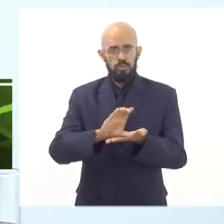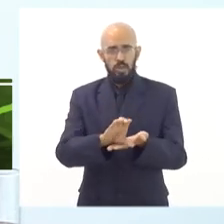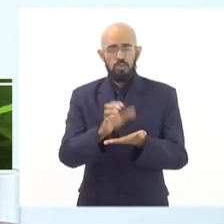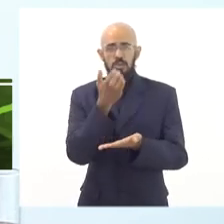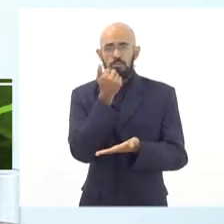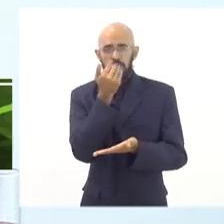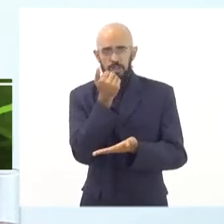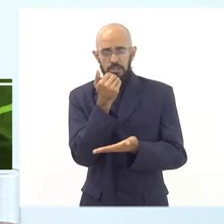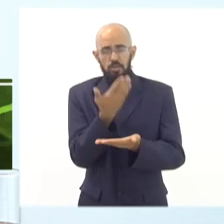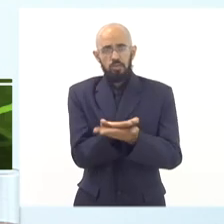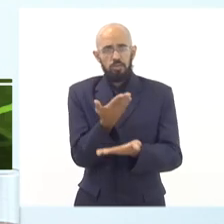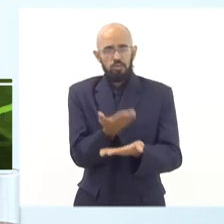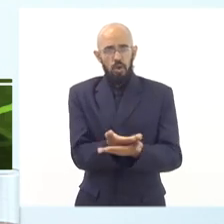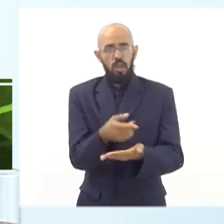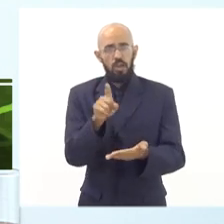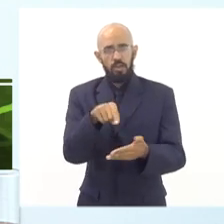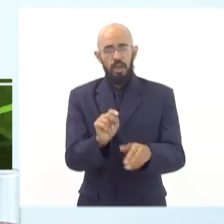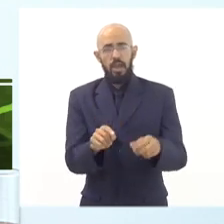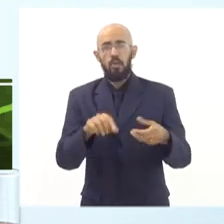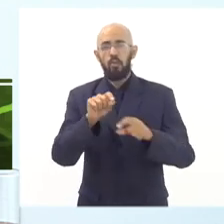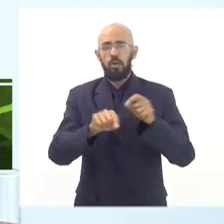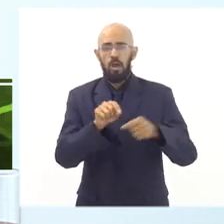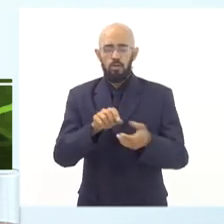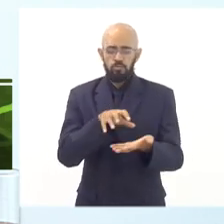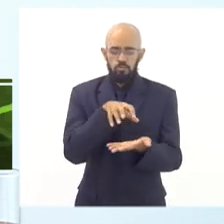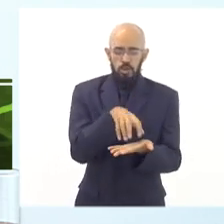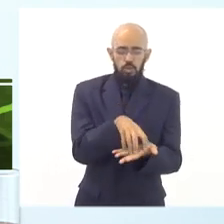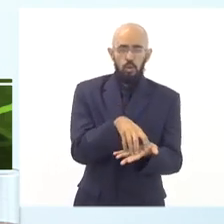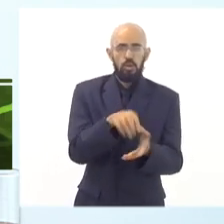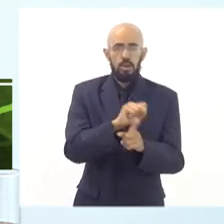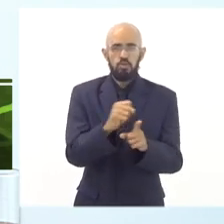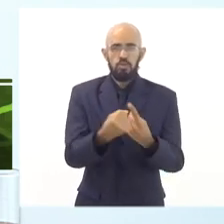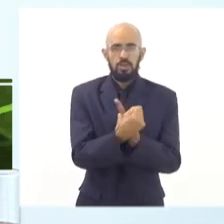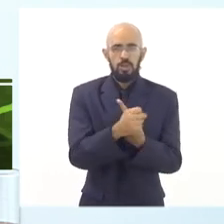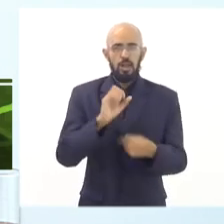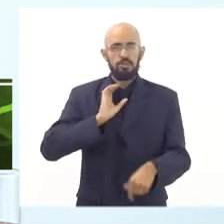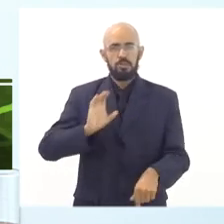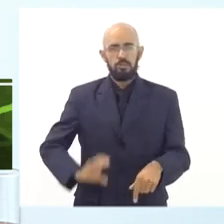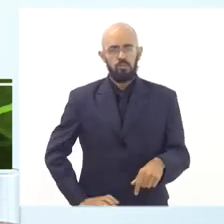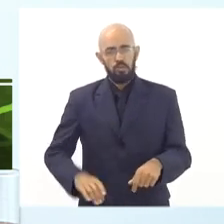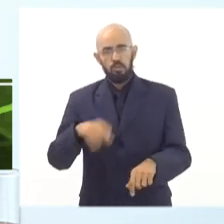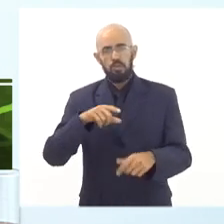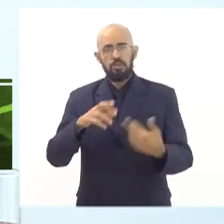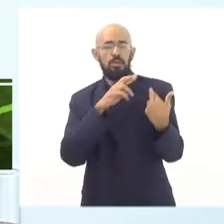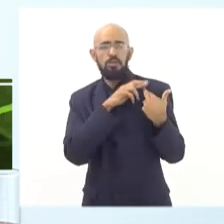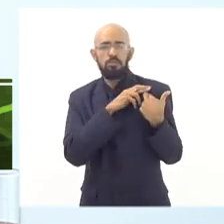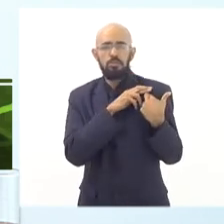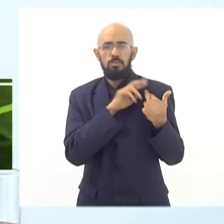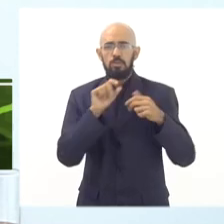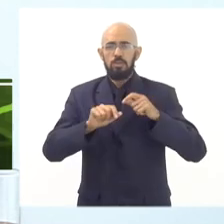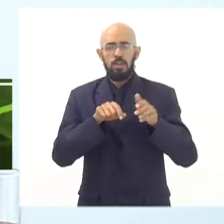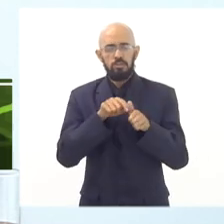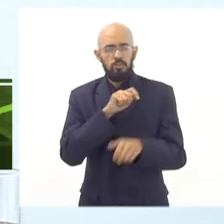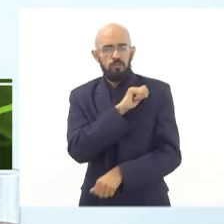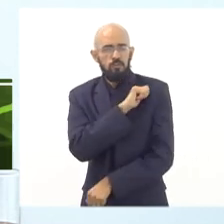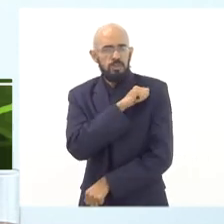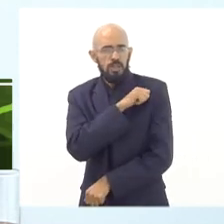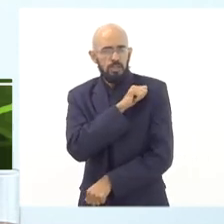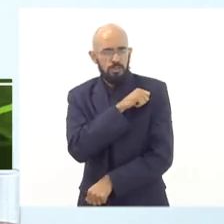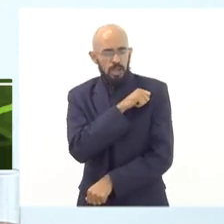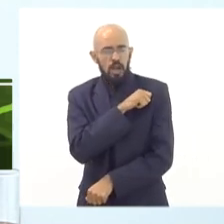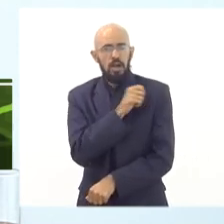como órgão da sociedade civil com essa tarefa de fiscalizar